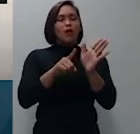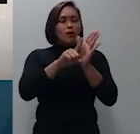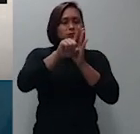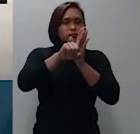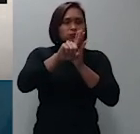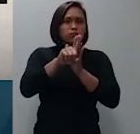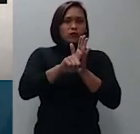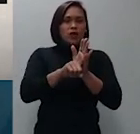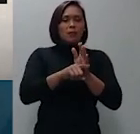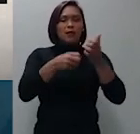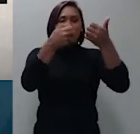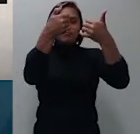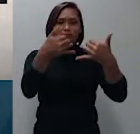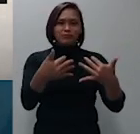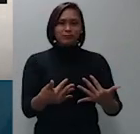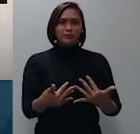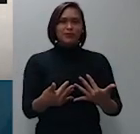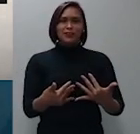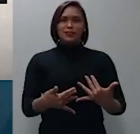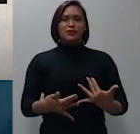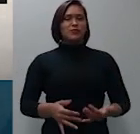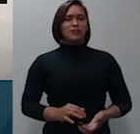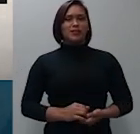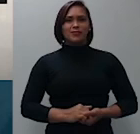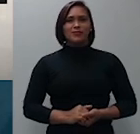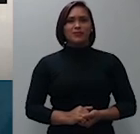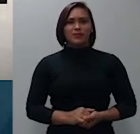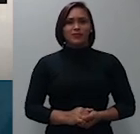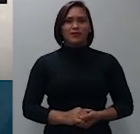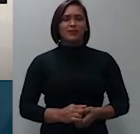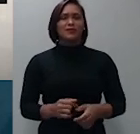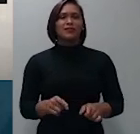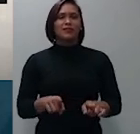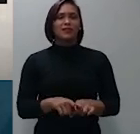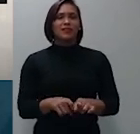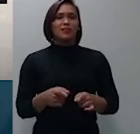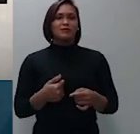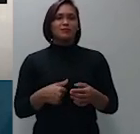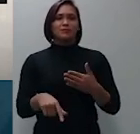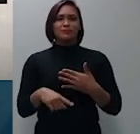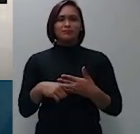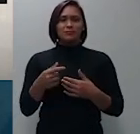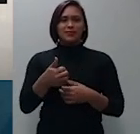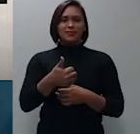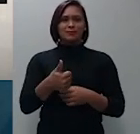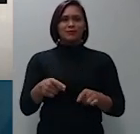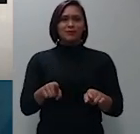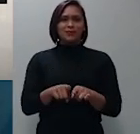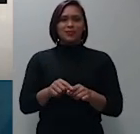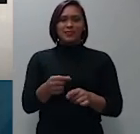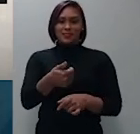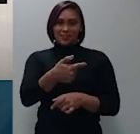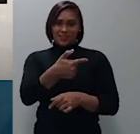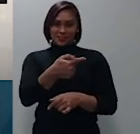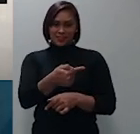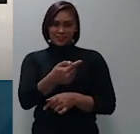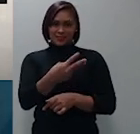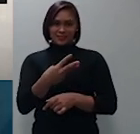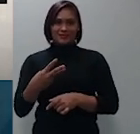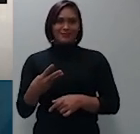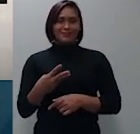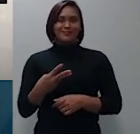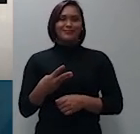do devedor conforme o artigo 219 do código de 73 corresponde ao